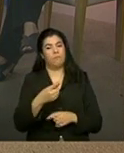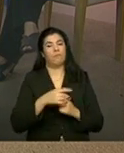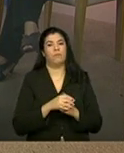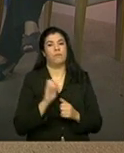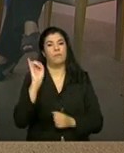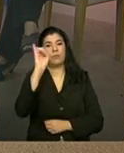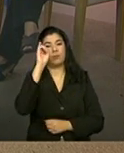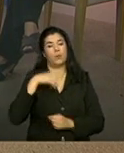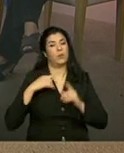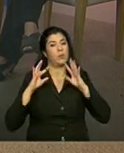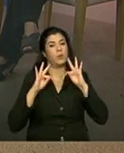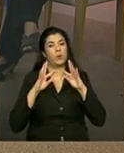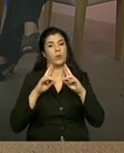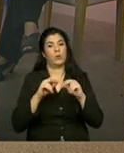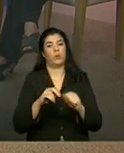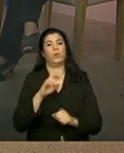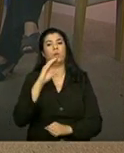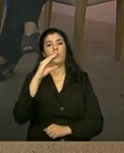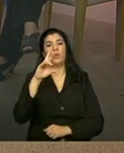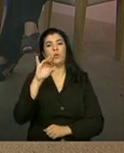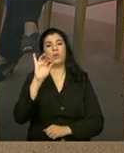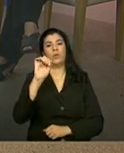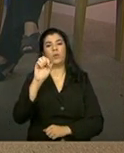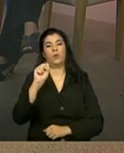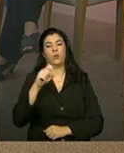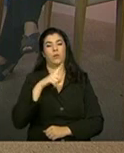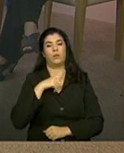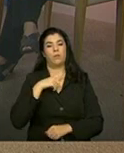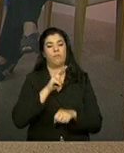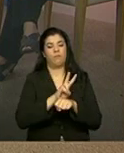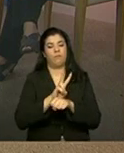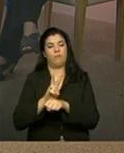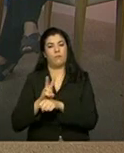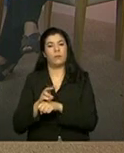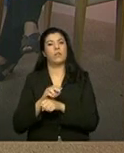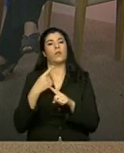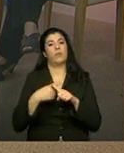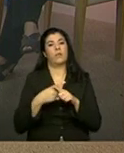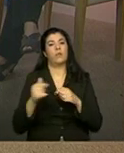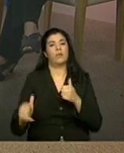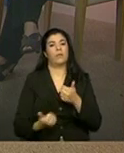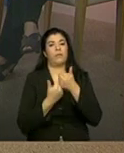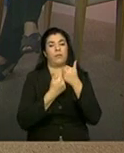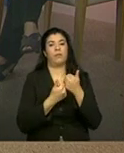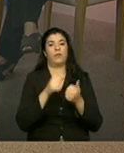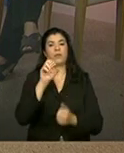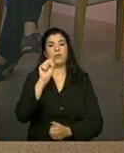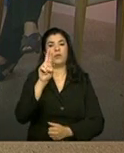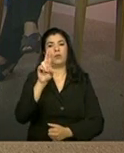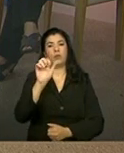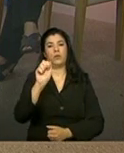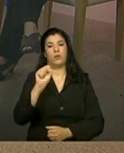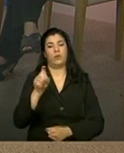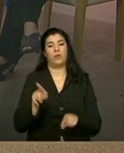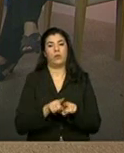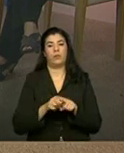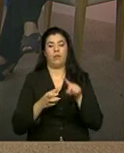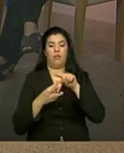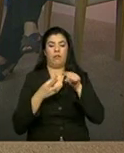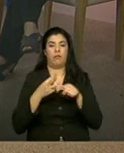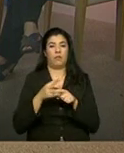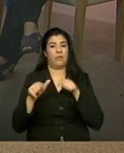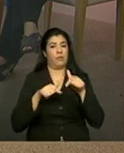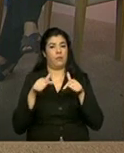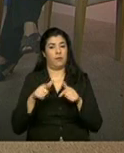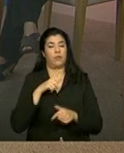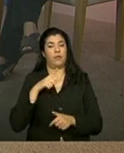Então, todos os CRAS também têm essa função da vigilância, todos os serviços dos SUAS. Então, essas três funções, elas são fundamentais da